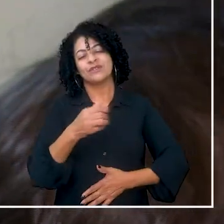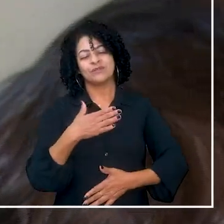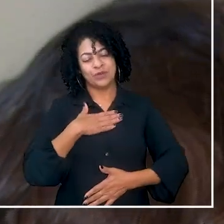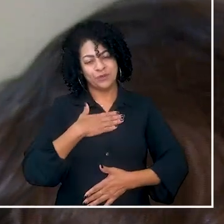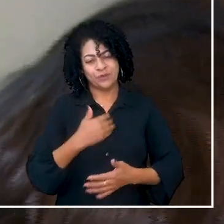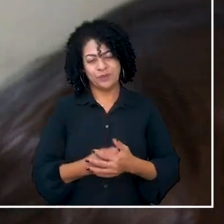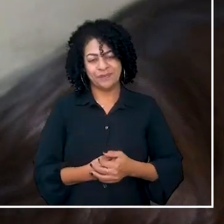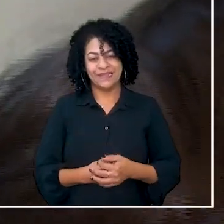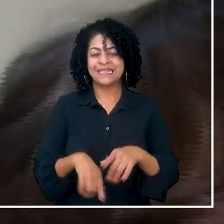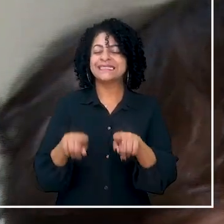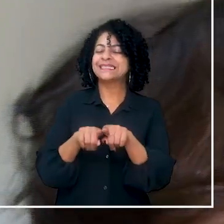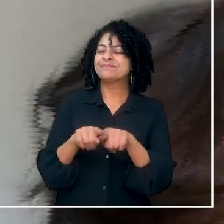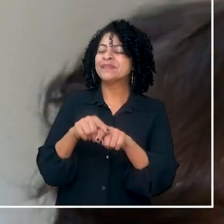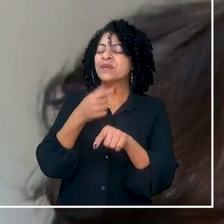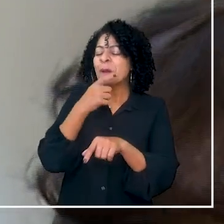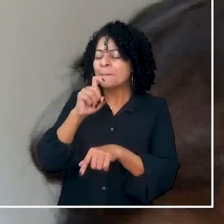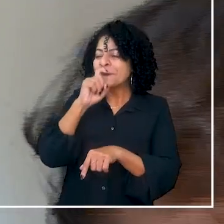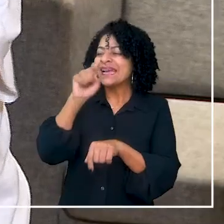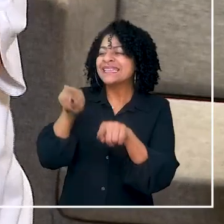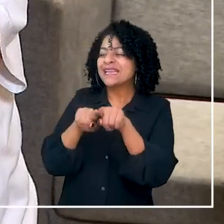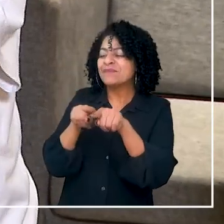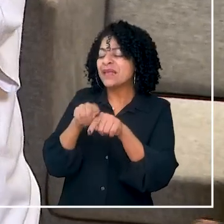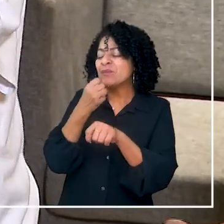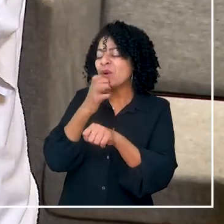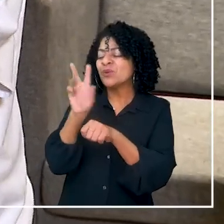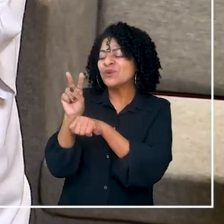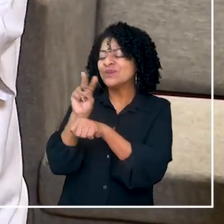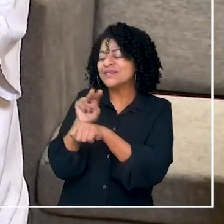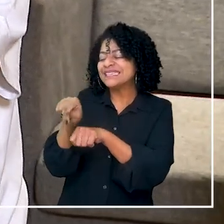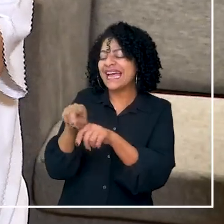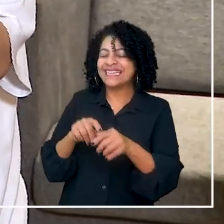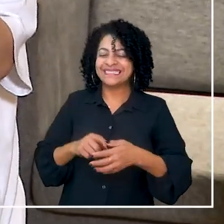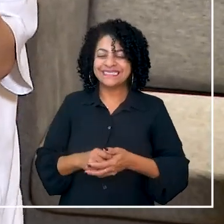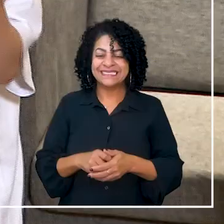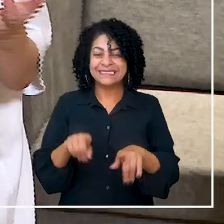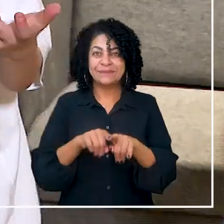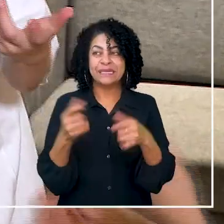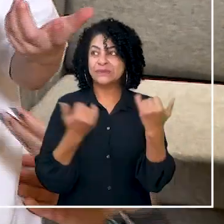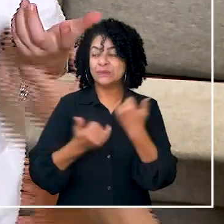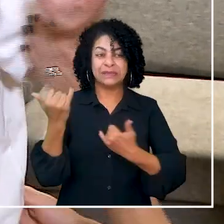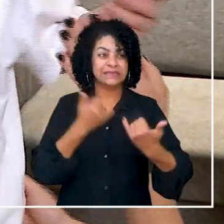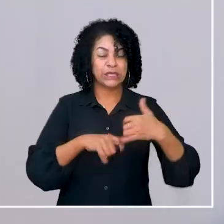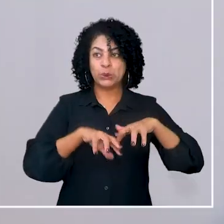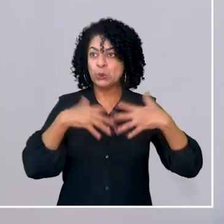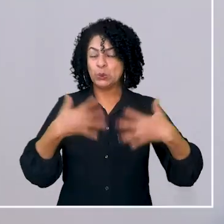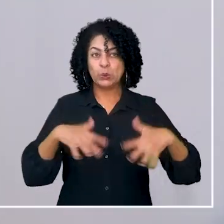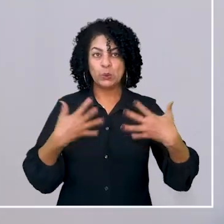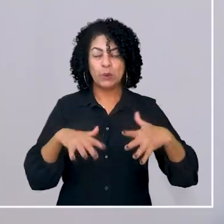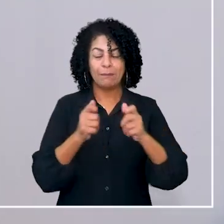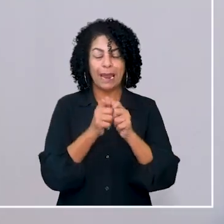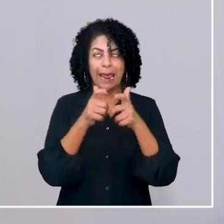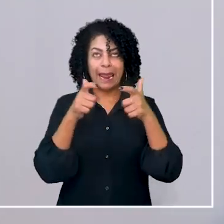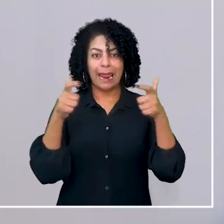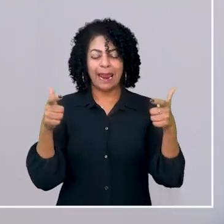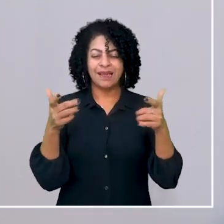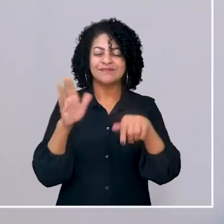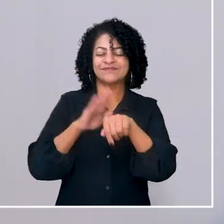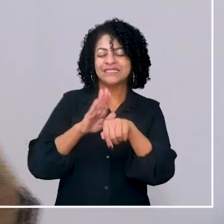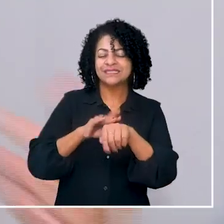Alisson também faz o que for necessário para o bem-estar do Theo. É muito pouca informação ainda do que fazer,